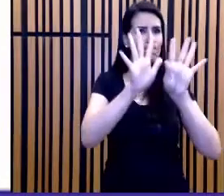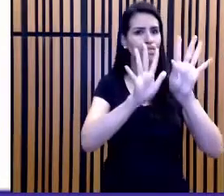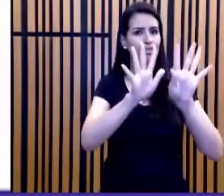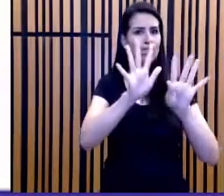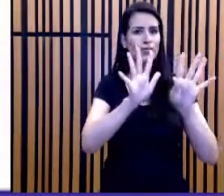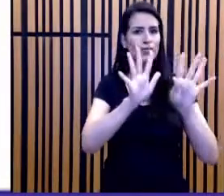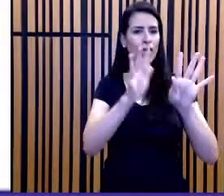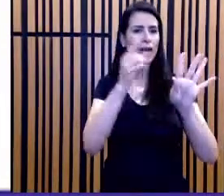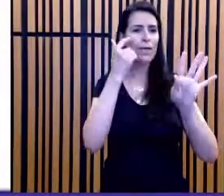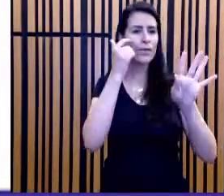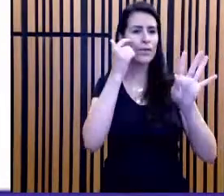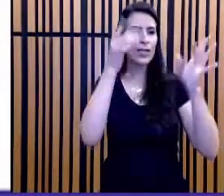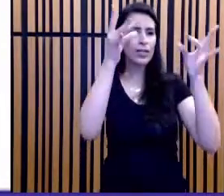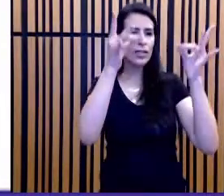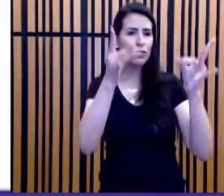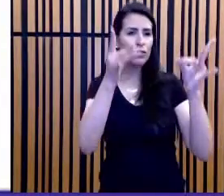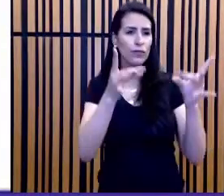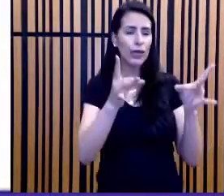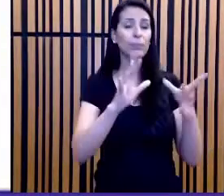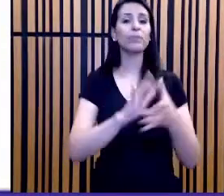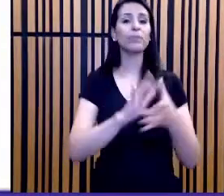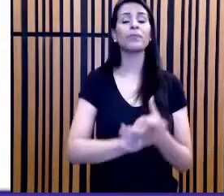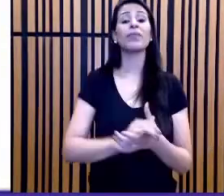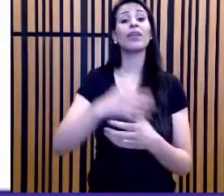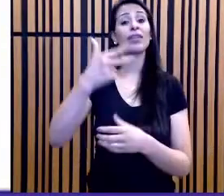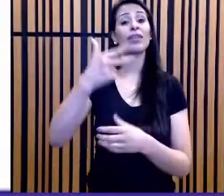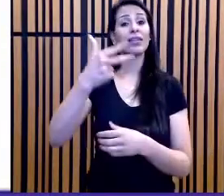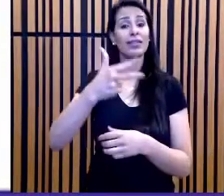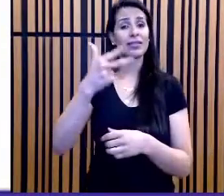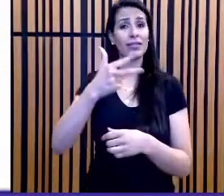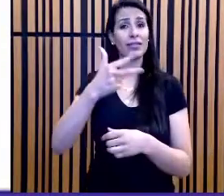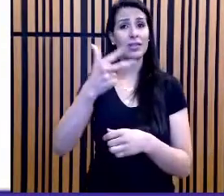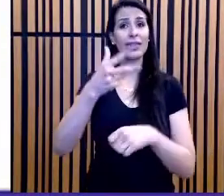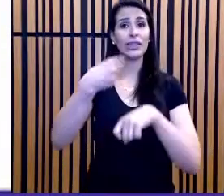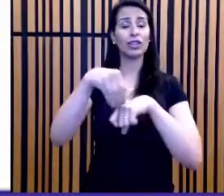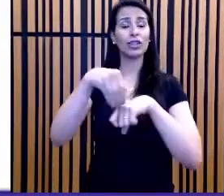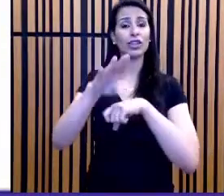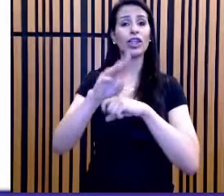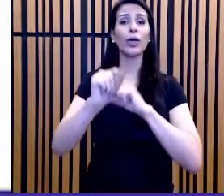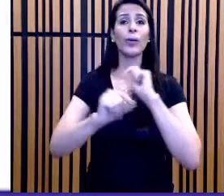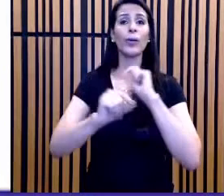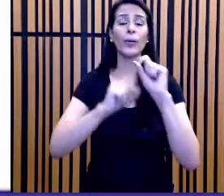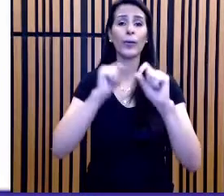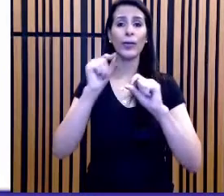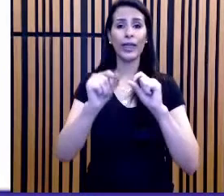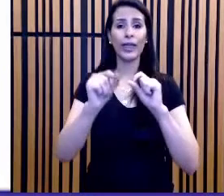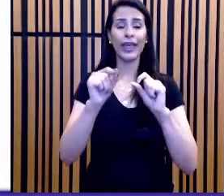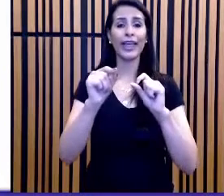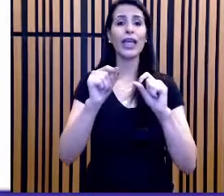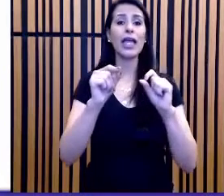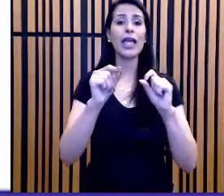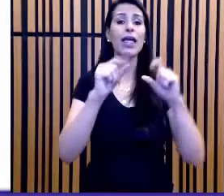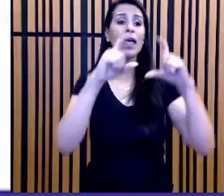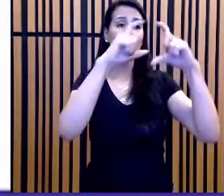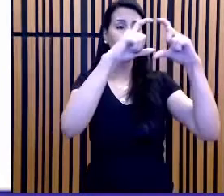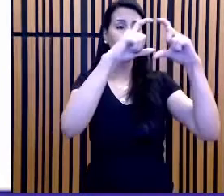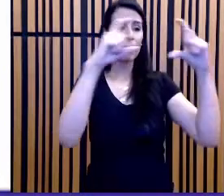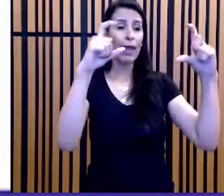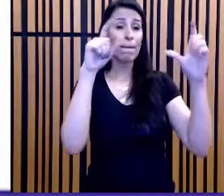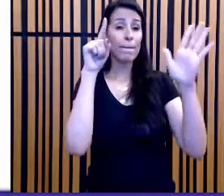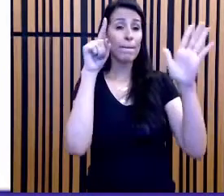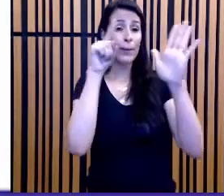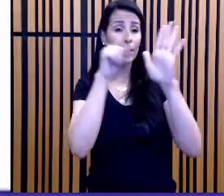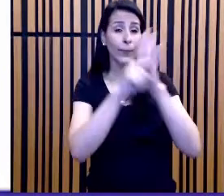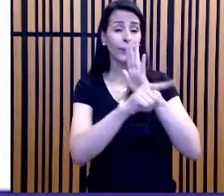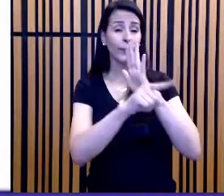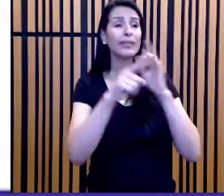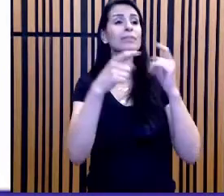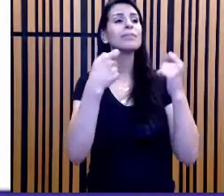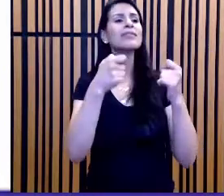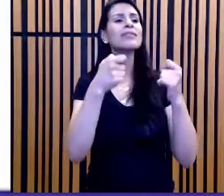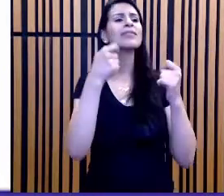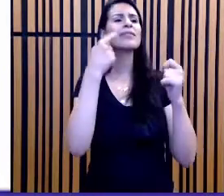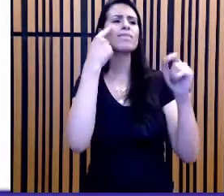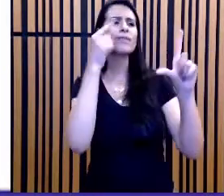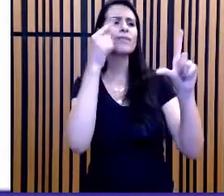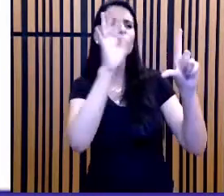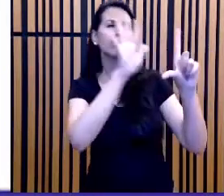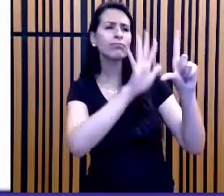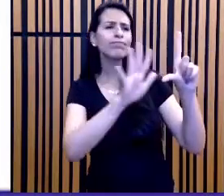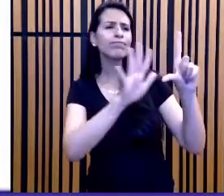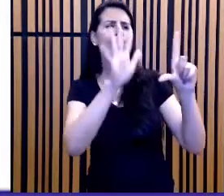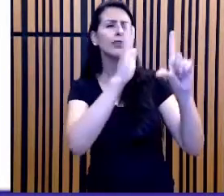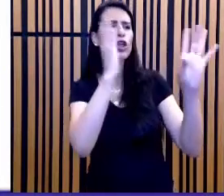um desses dados. E, em terceiro lugar, mas não menos importante, identificar o objetivo da questão. O que está sendo